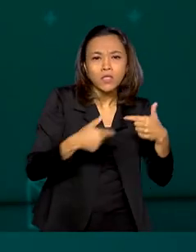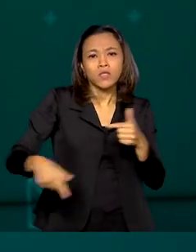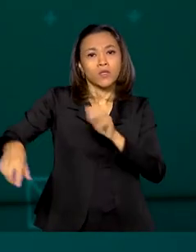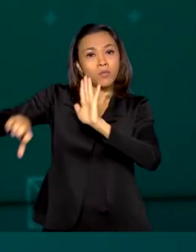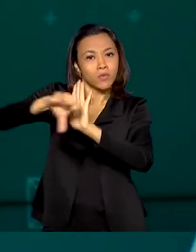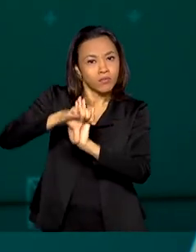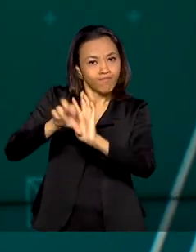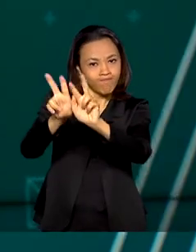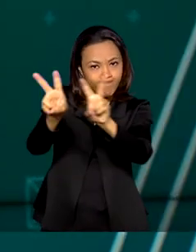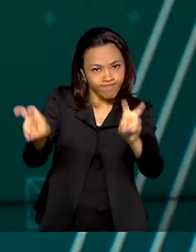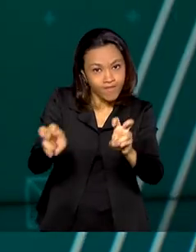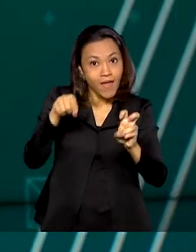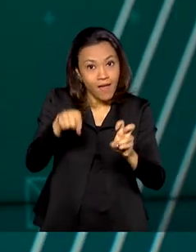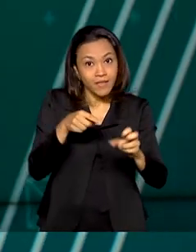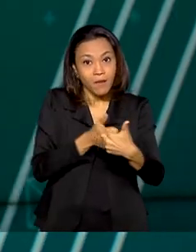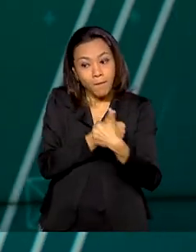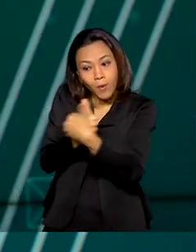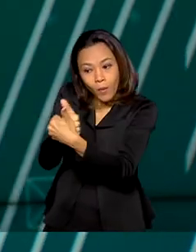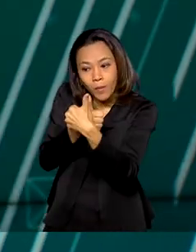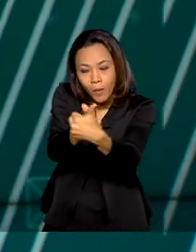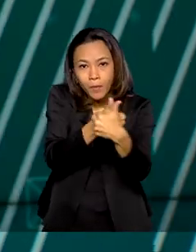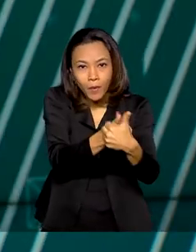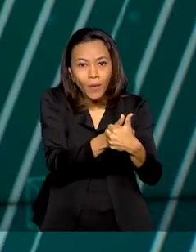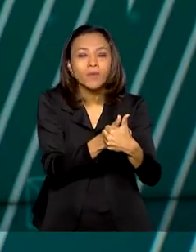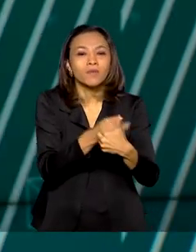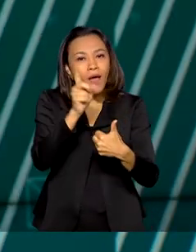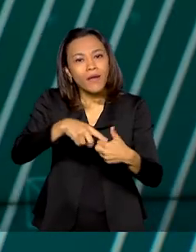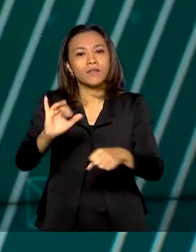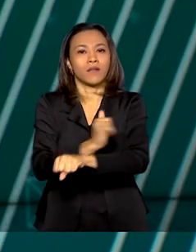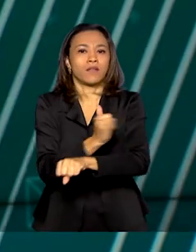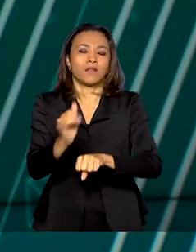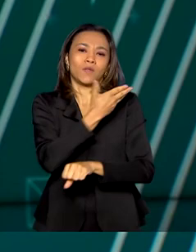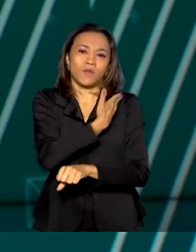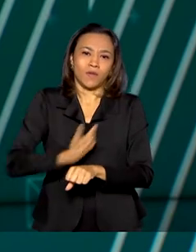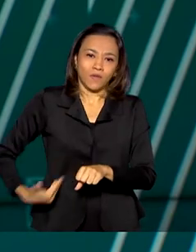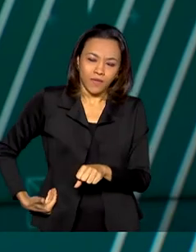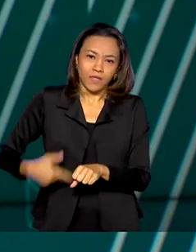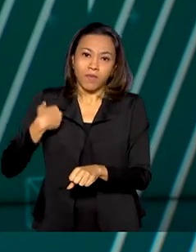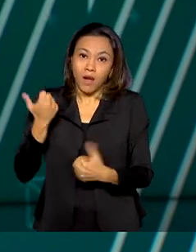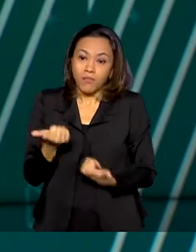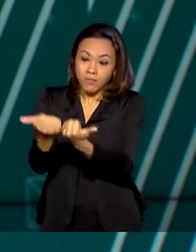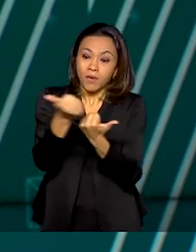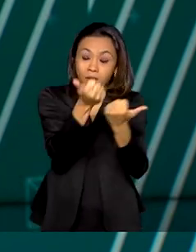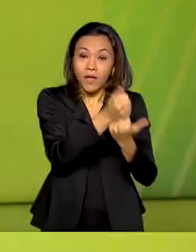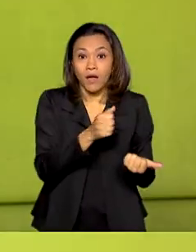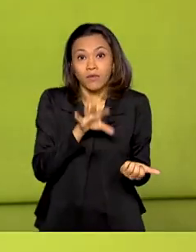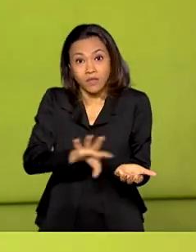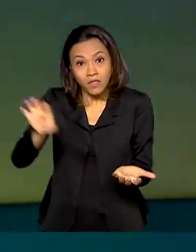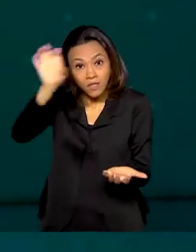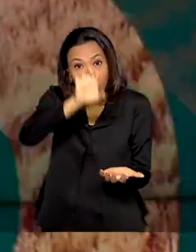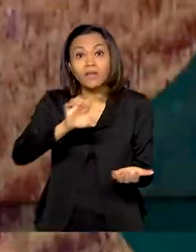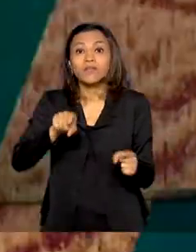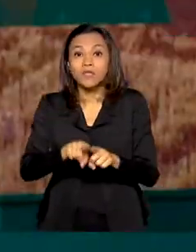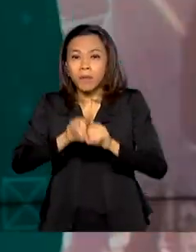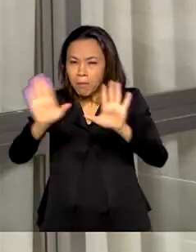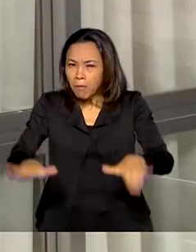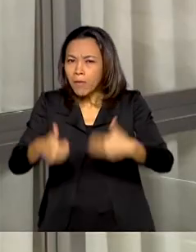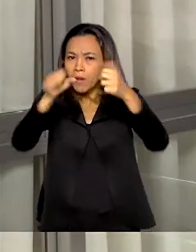Essa aproximação com os estados faz parte da estratégia do governo para consolidar o Sistema Único de Segurança Pública.